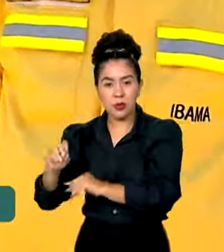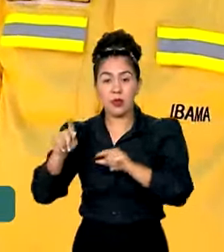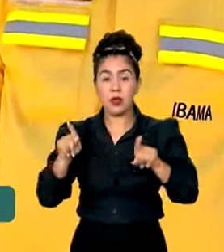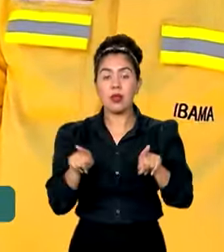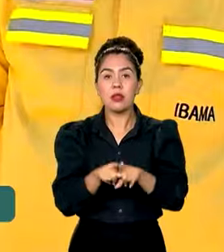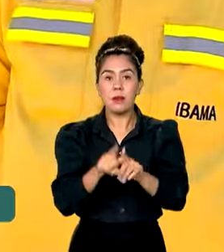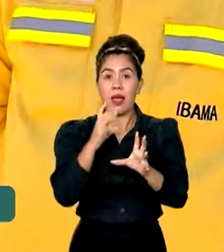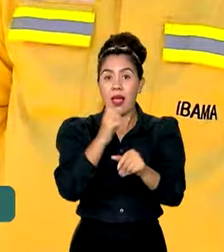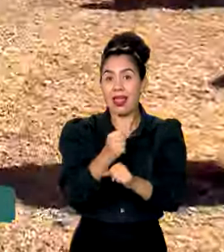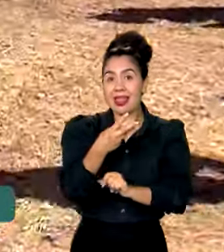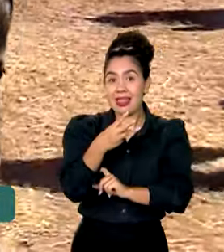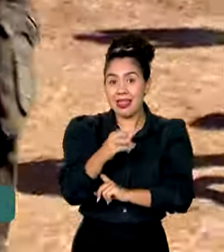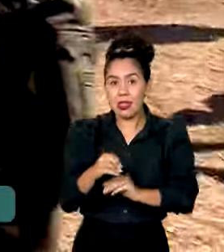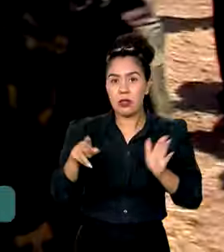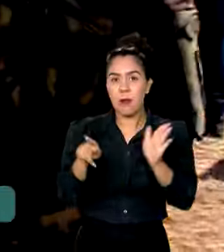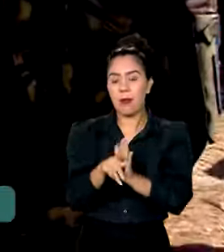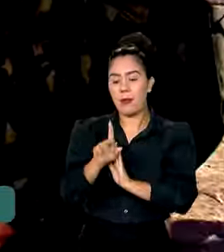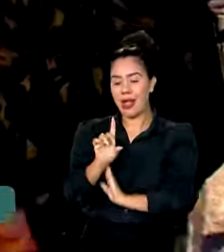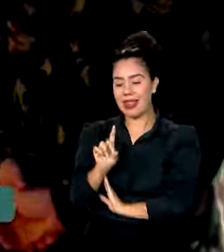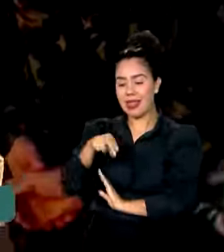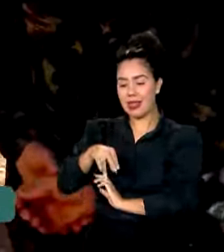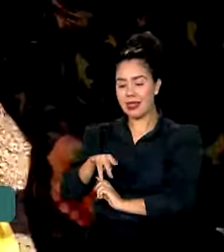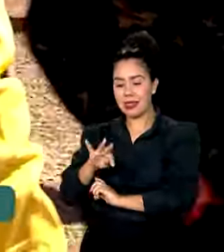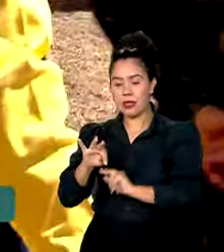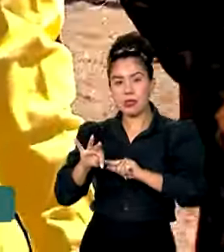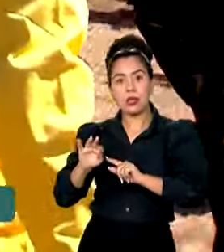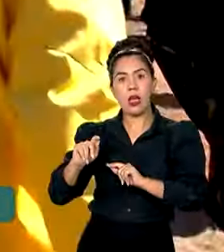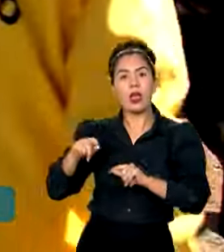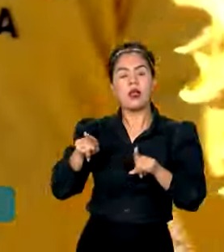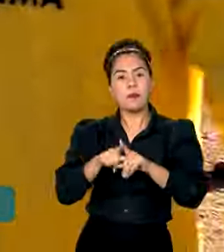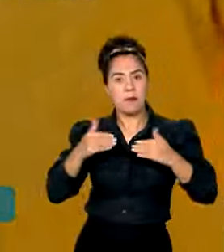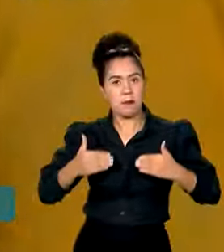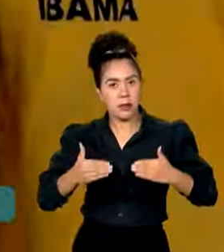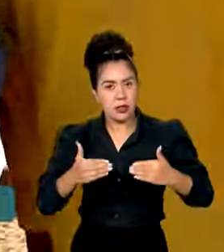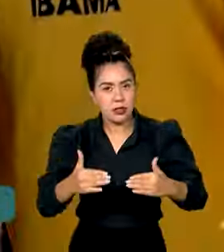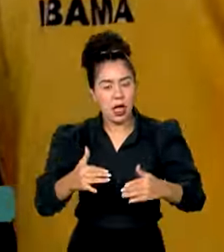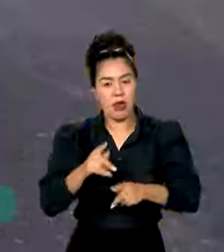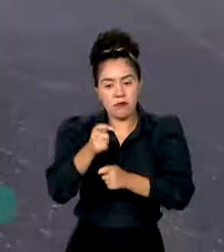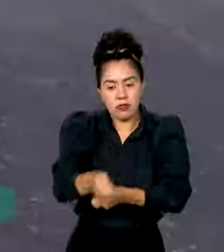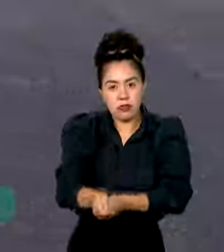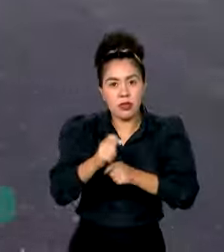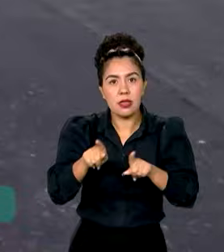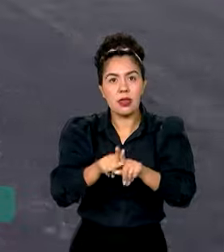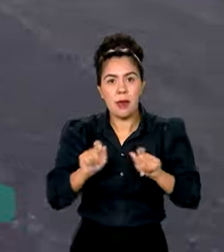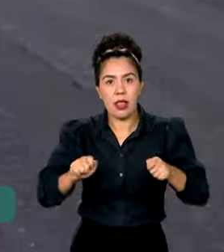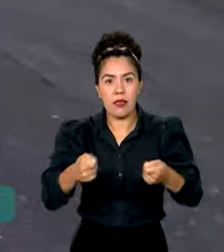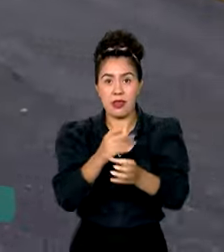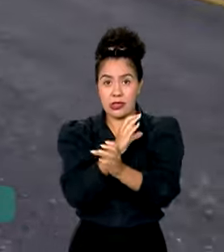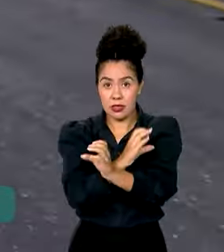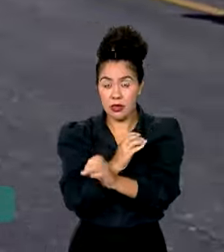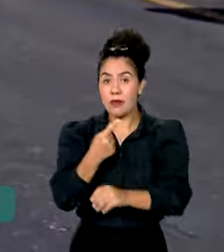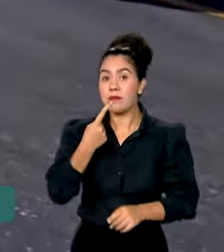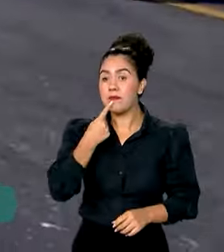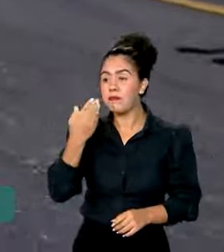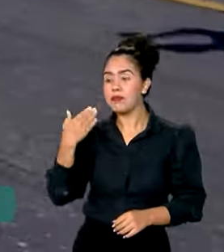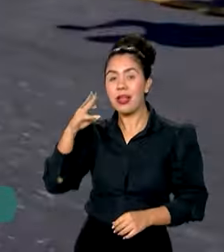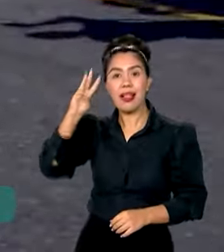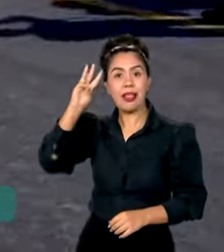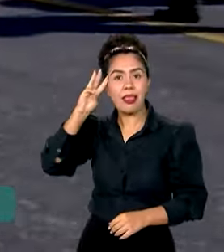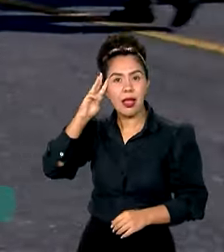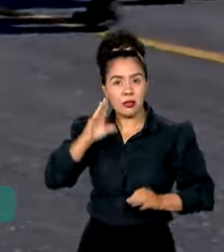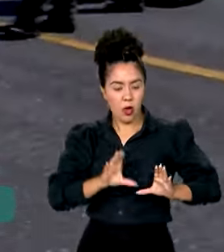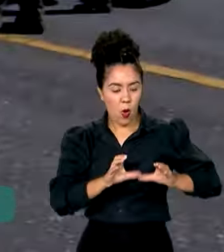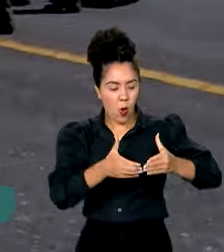e 30 do DENIT, Ministério da Pesca e Defesa Civil. Nesta terça-feira, uma